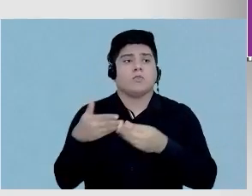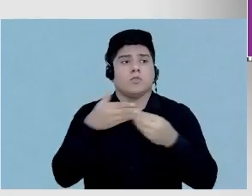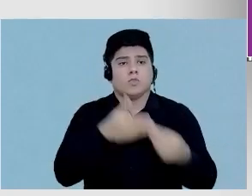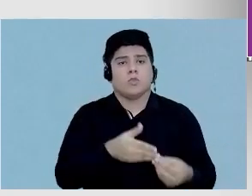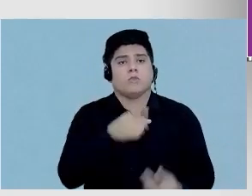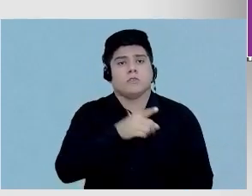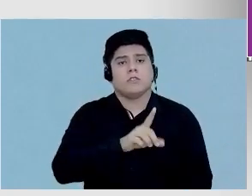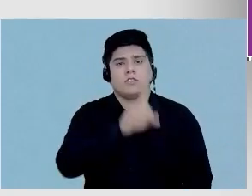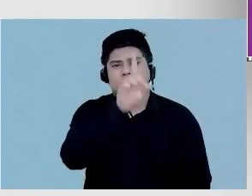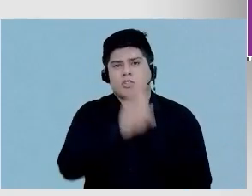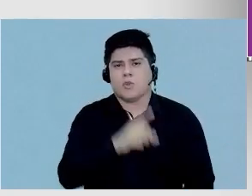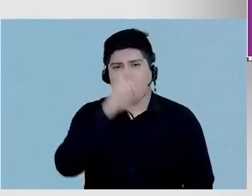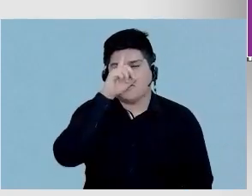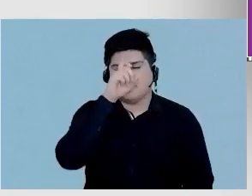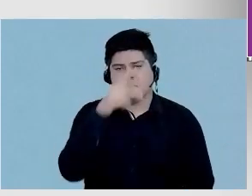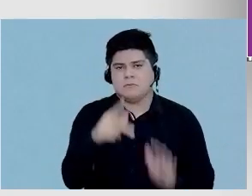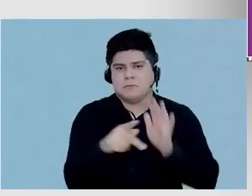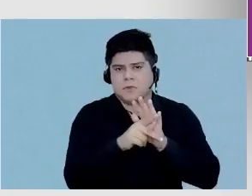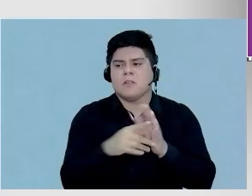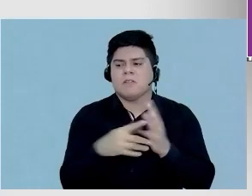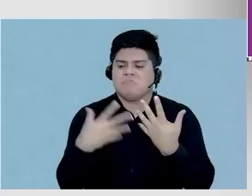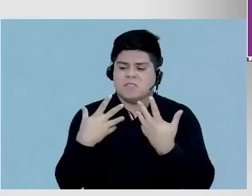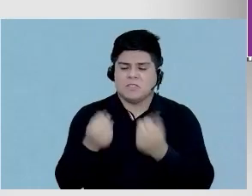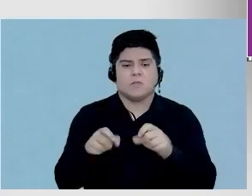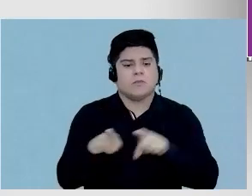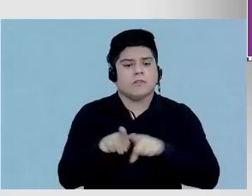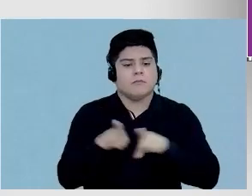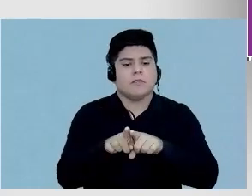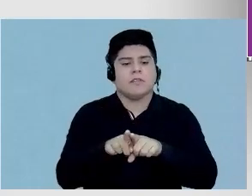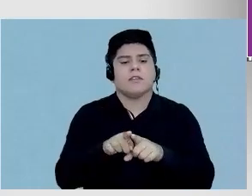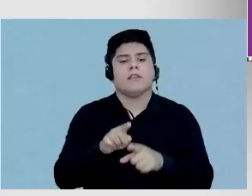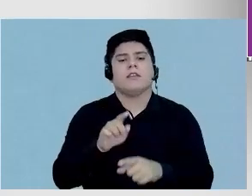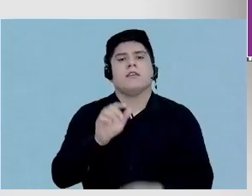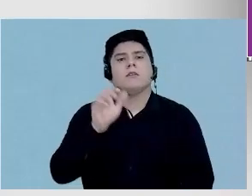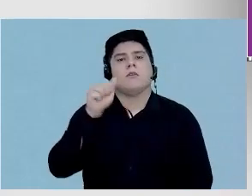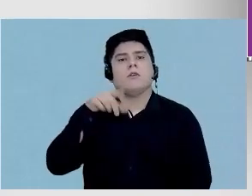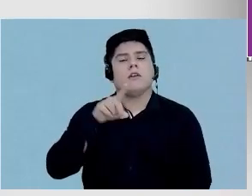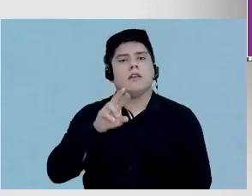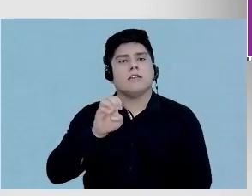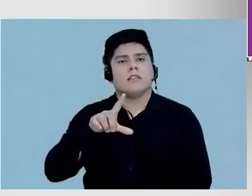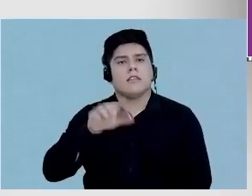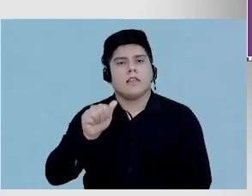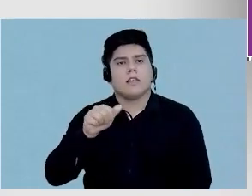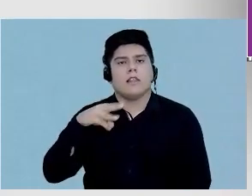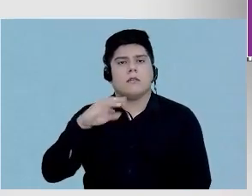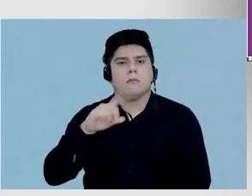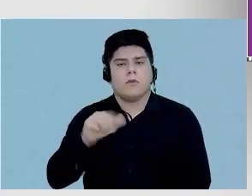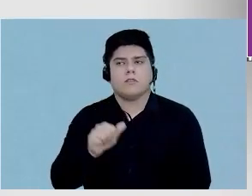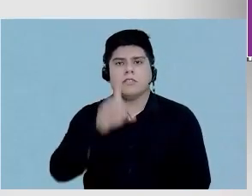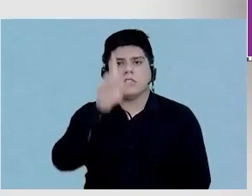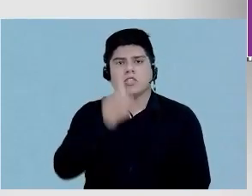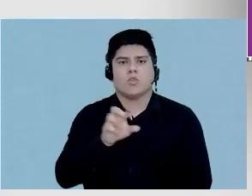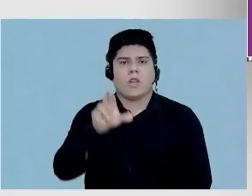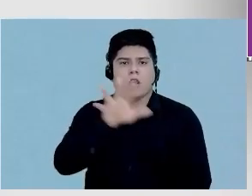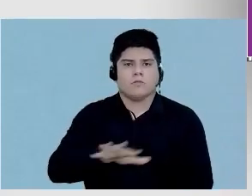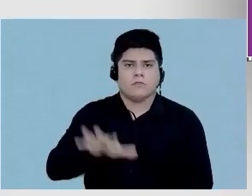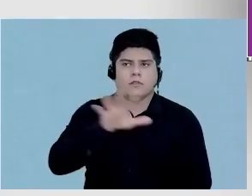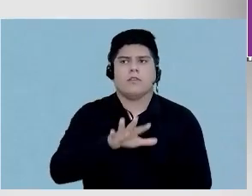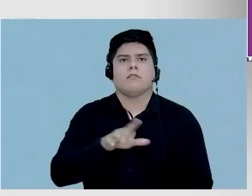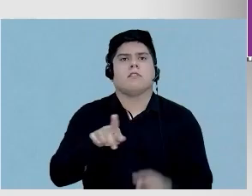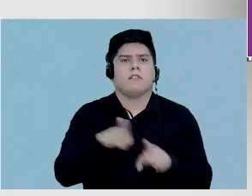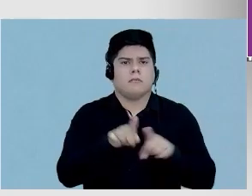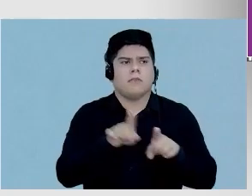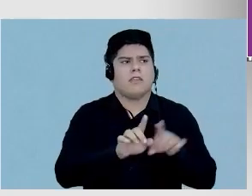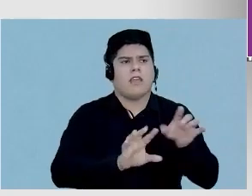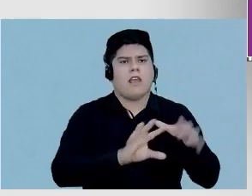o diretor do hospital, embarcou no projeto. Depois para André Lamosa, diretora regional. E as lideranças médicas do Procardíaco,